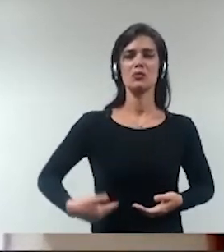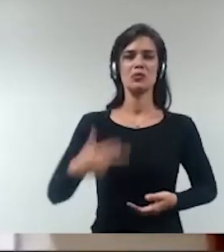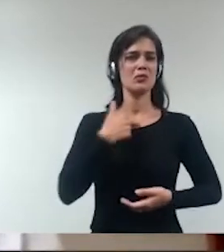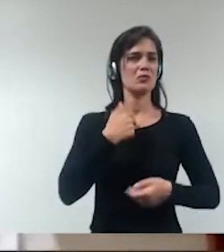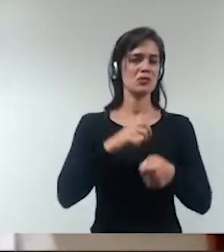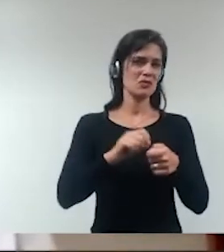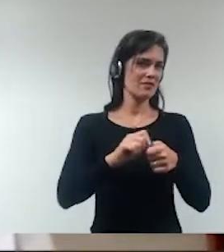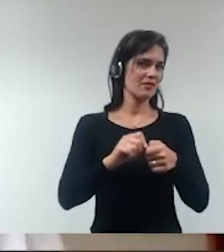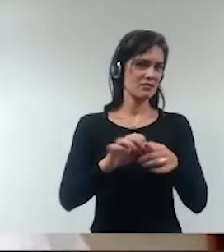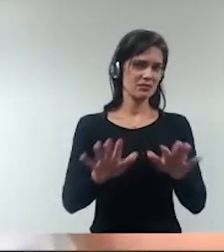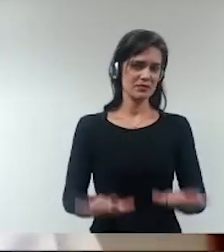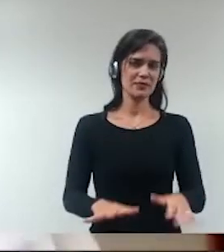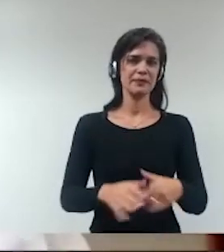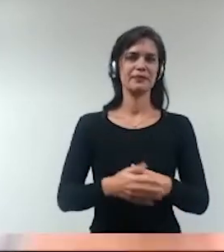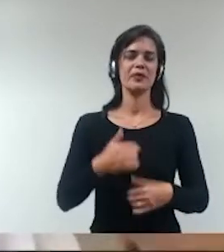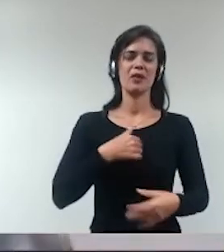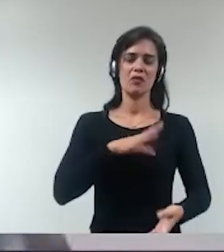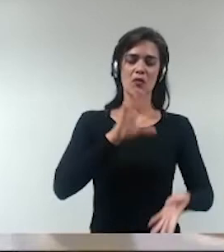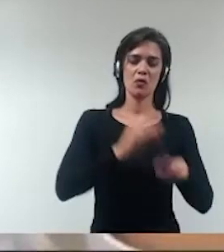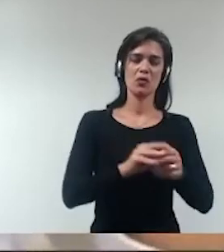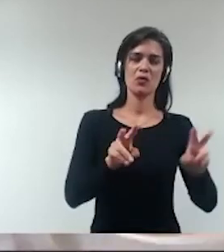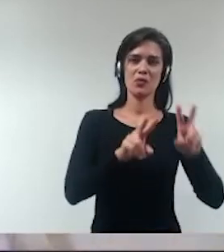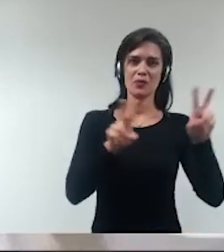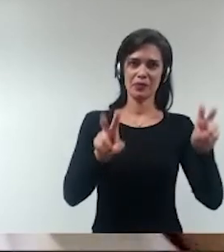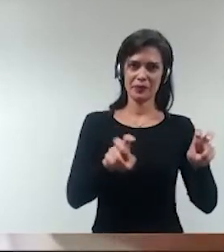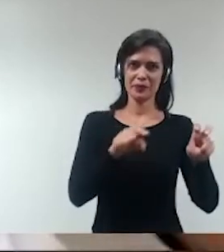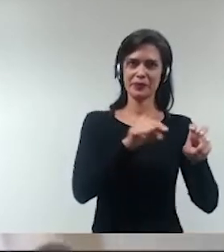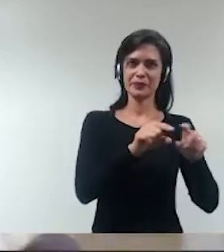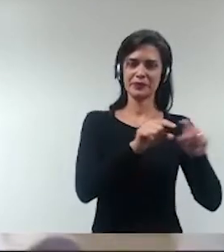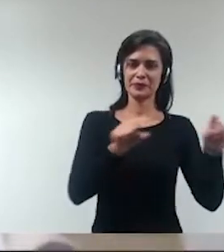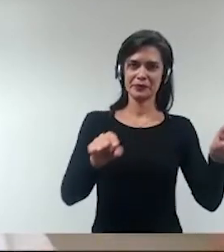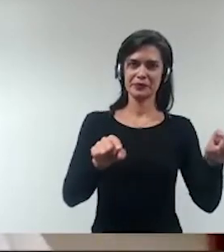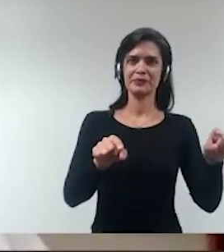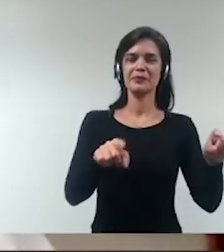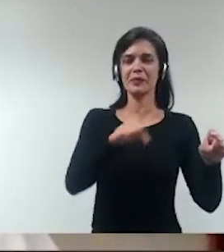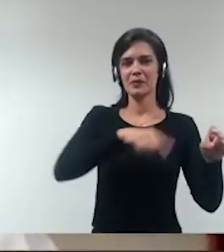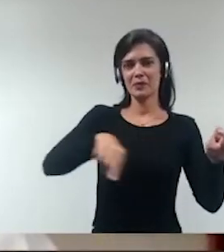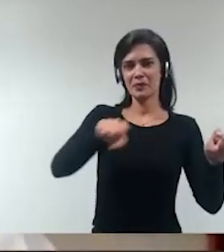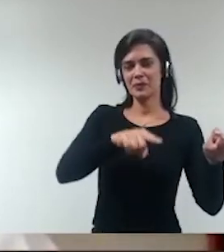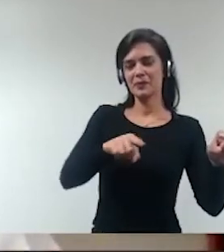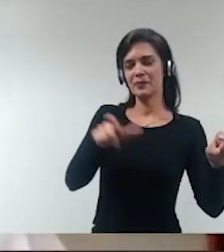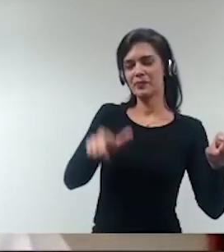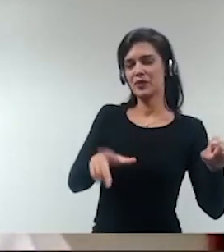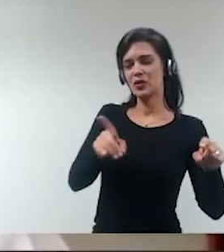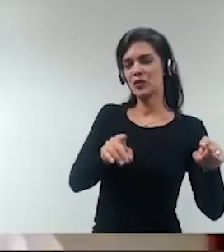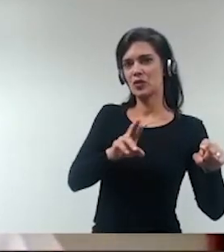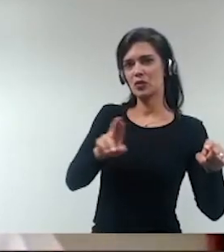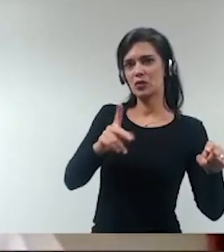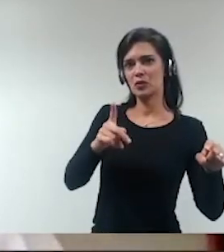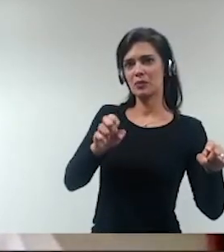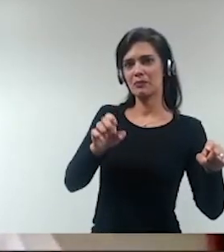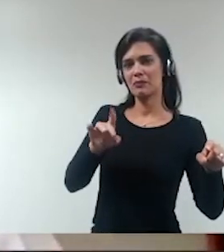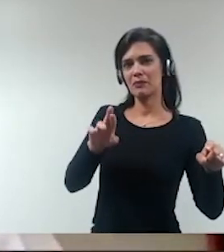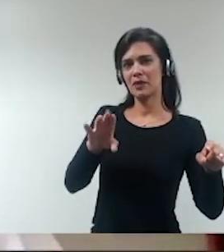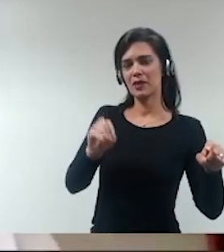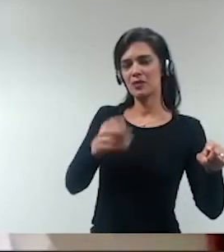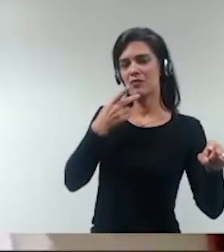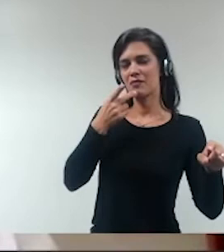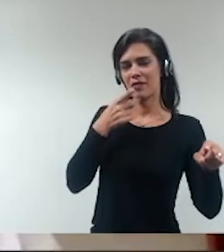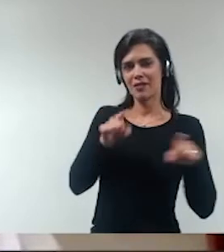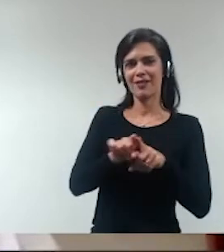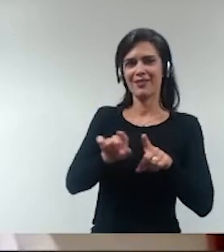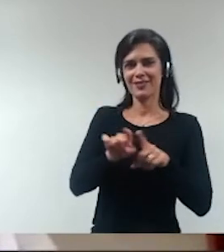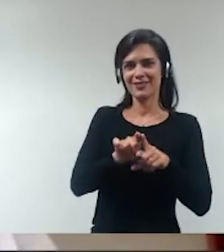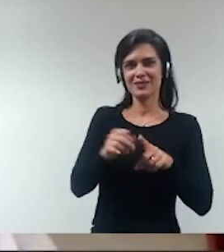eu vou concluir aqui com essa com essa frase com essa pedra de toque para deixar doutor Pedro falar também um pouco